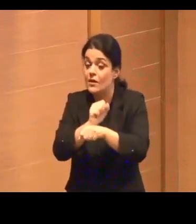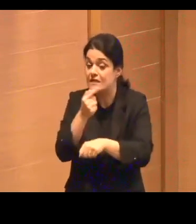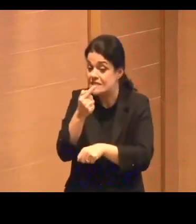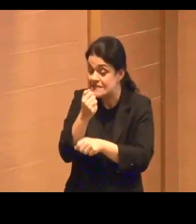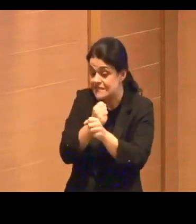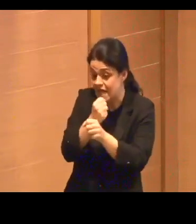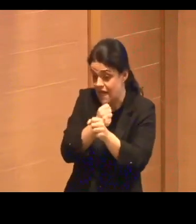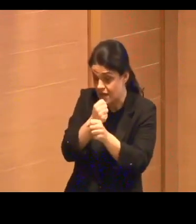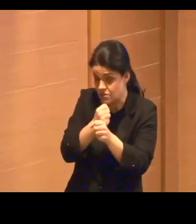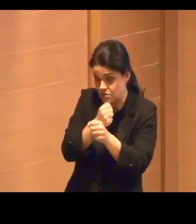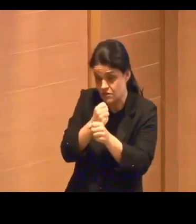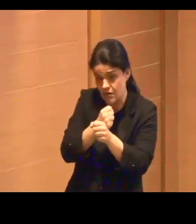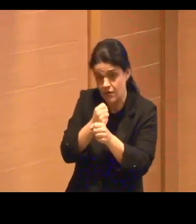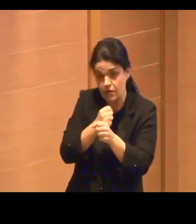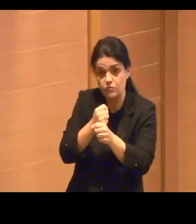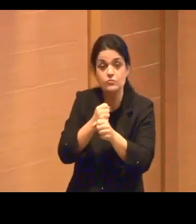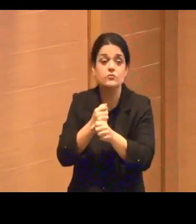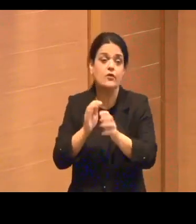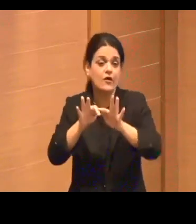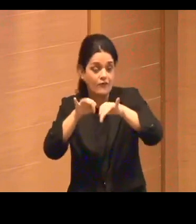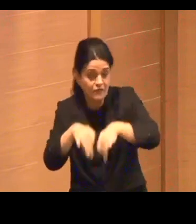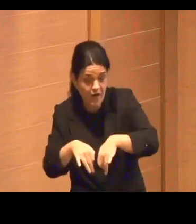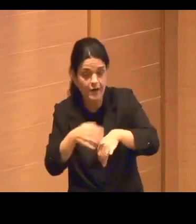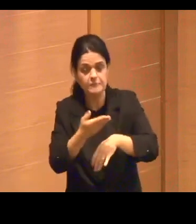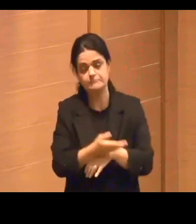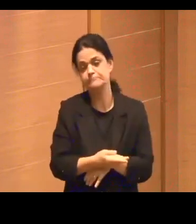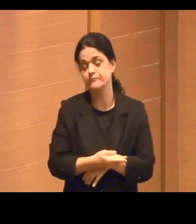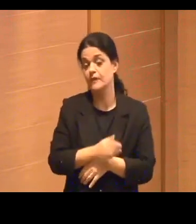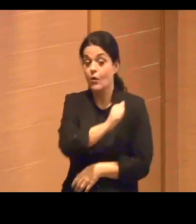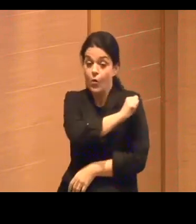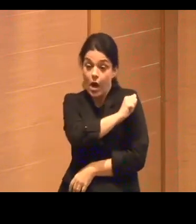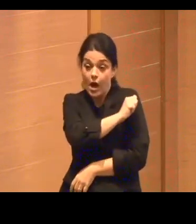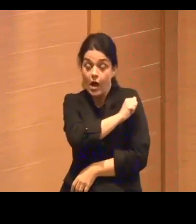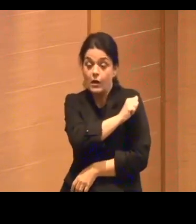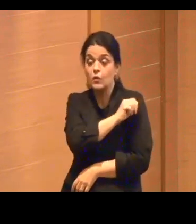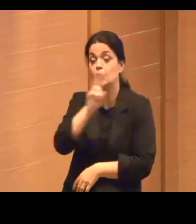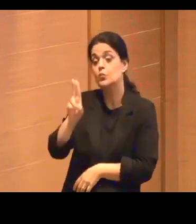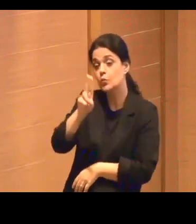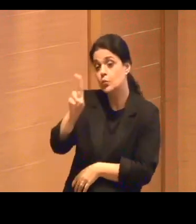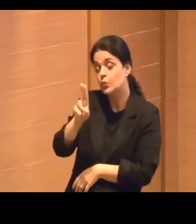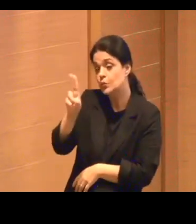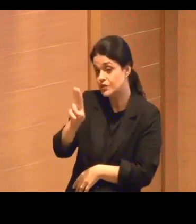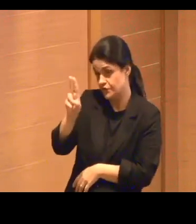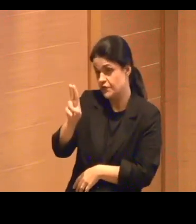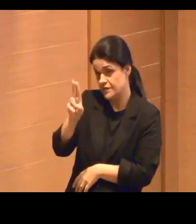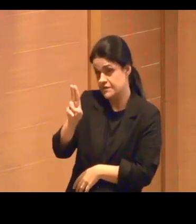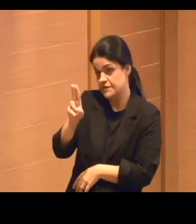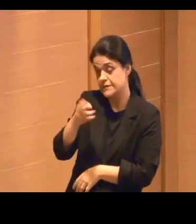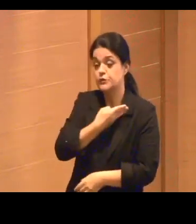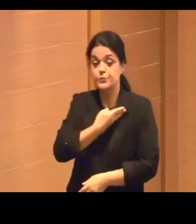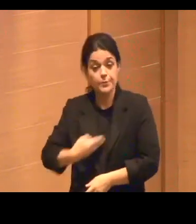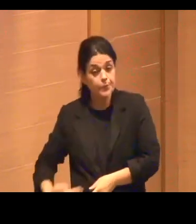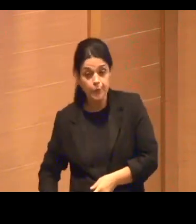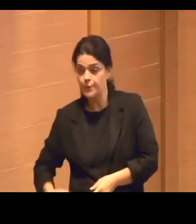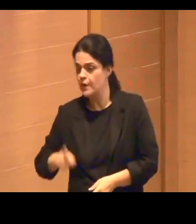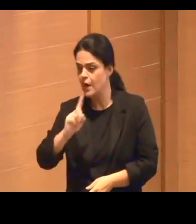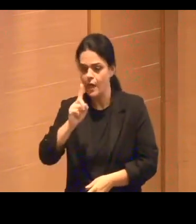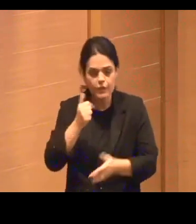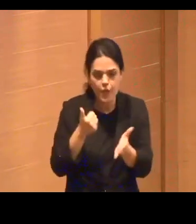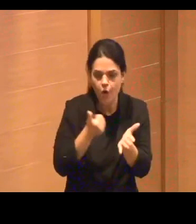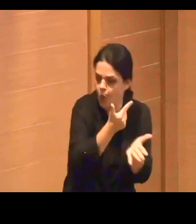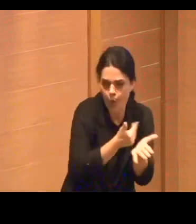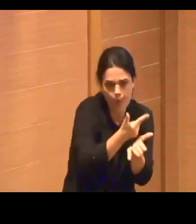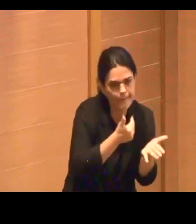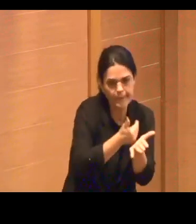R 67 pelo livro. Então, meus alunos de universidade pública, cotistas, em sua maioria, não compravam os livros,